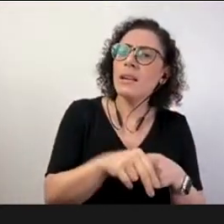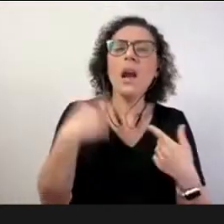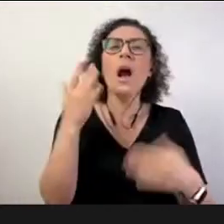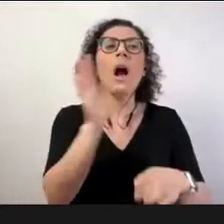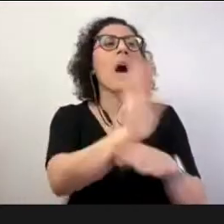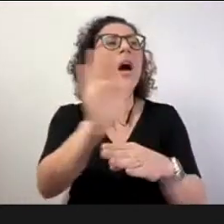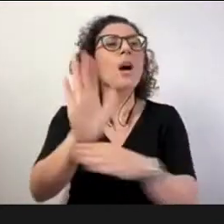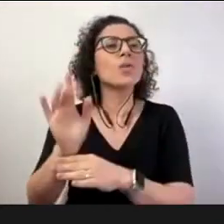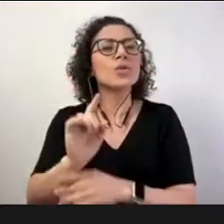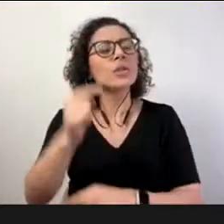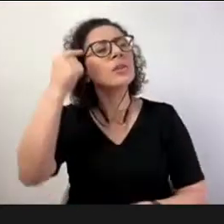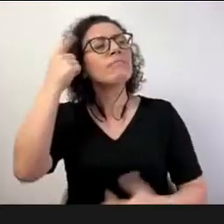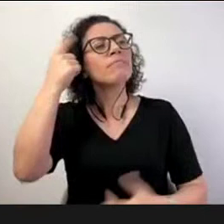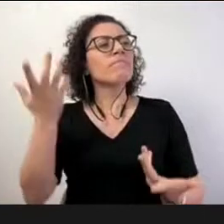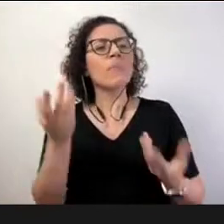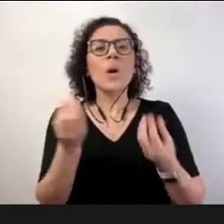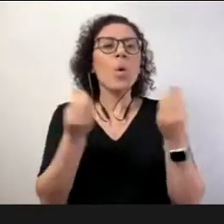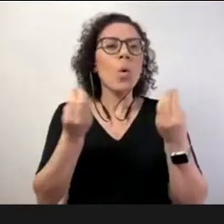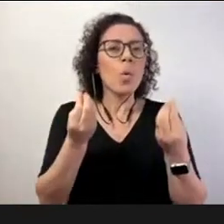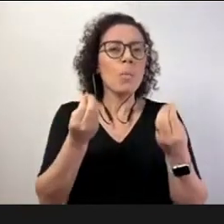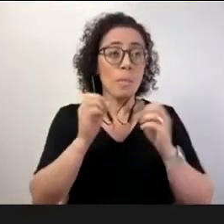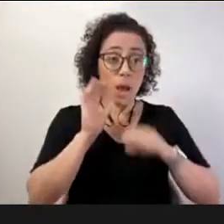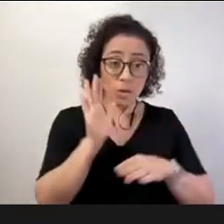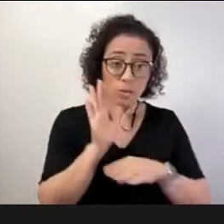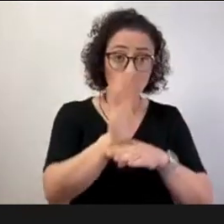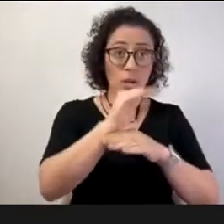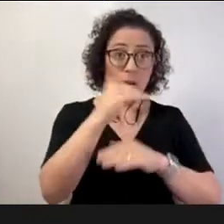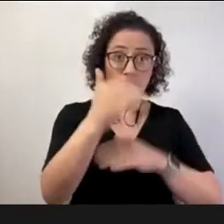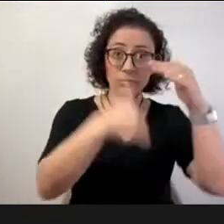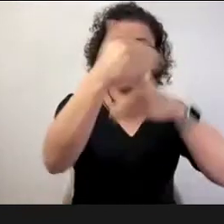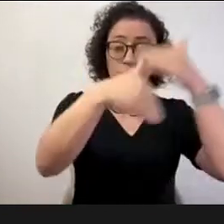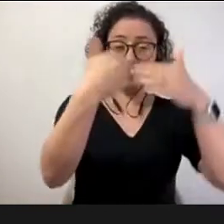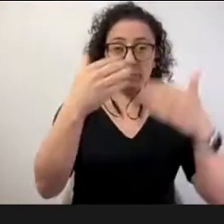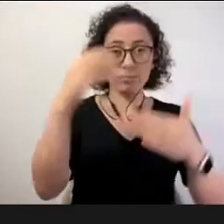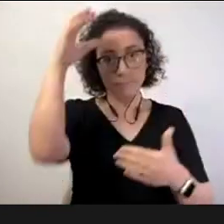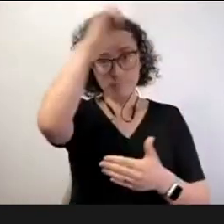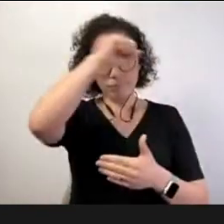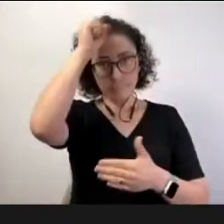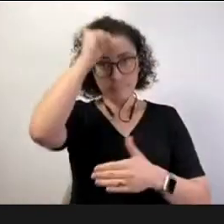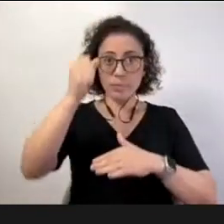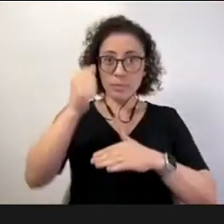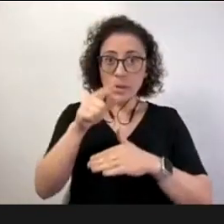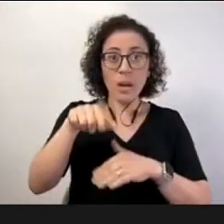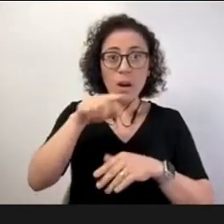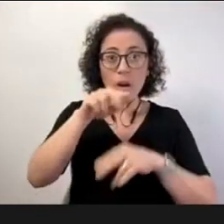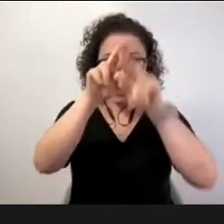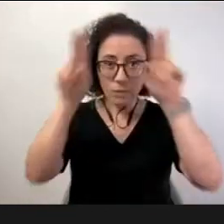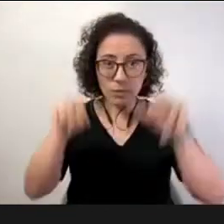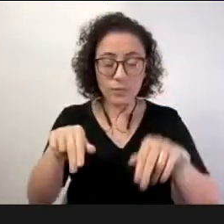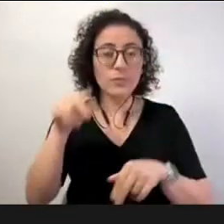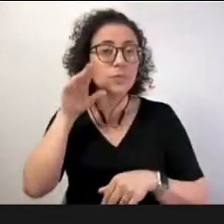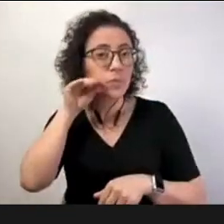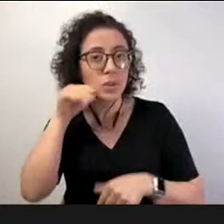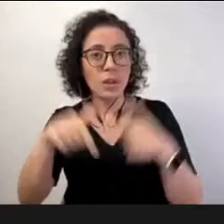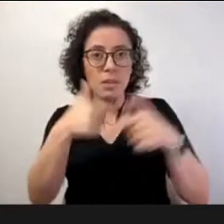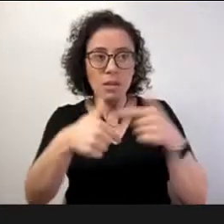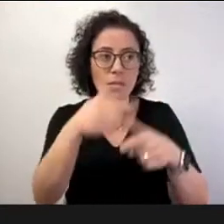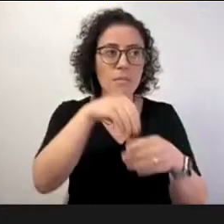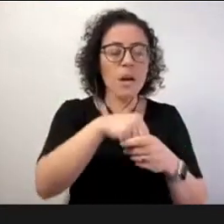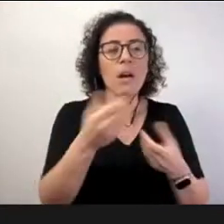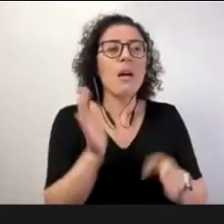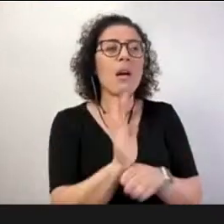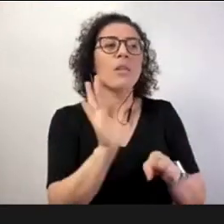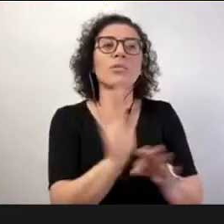de seus profissionais? E como que isso se traduz em seus mais variados contextos? Então,